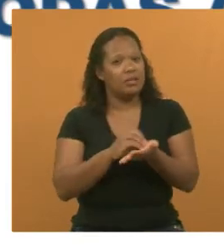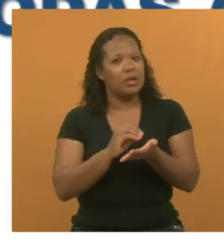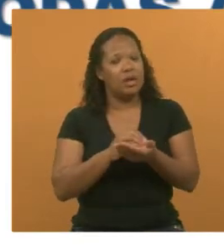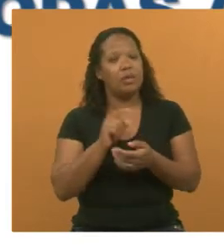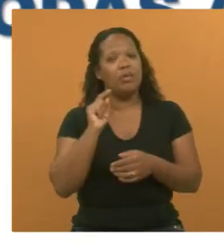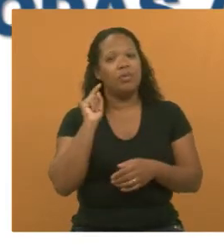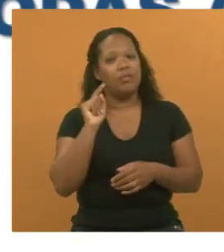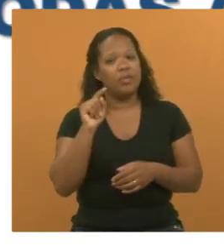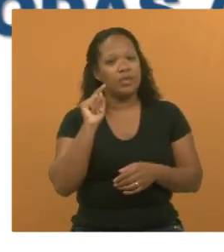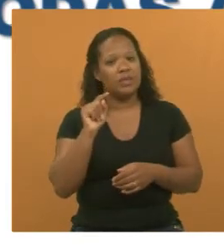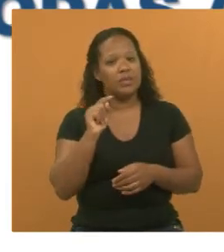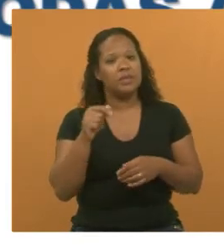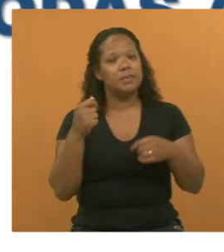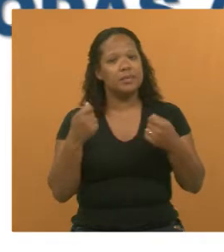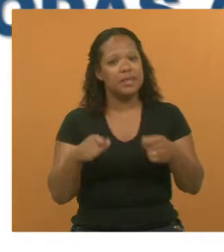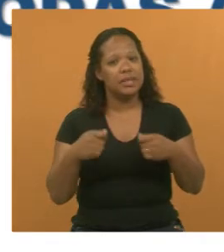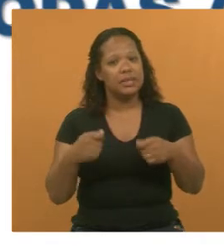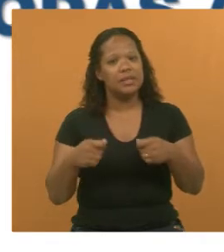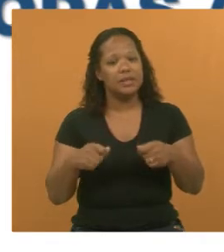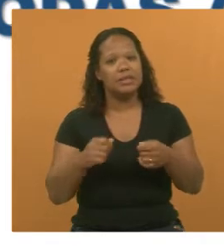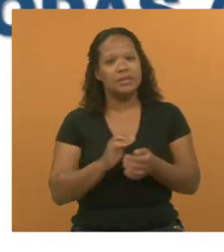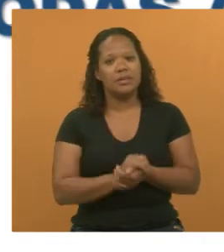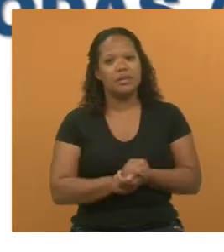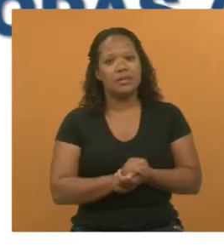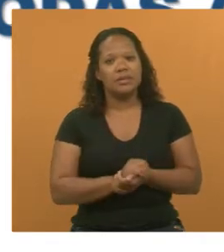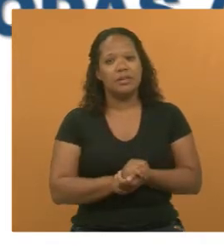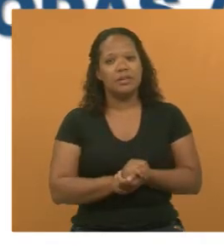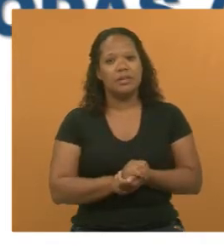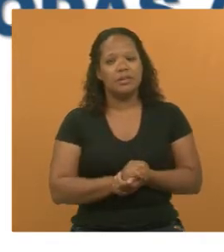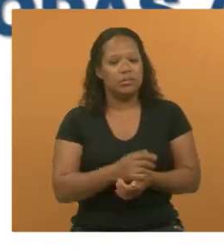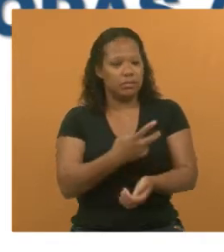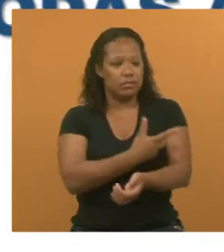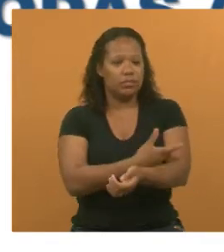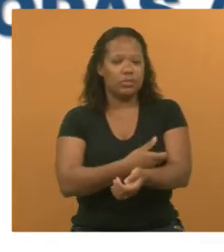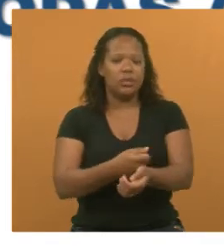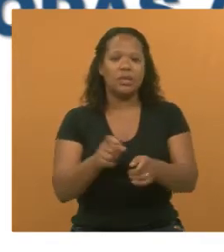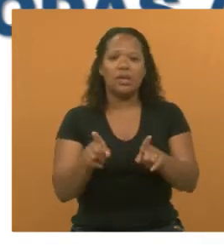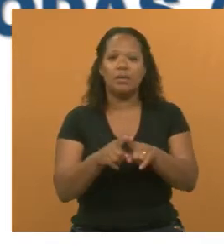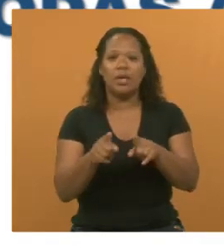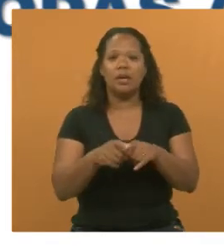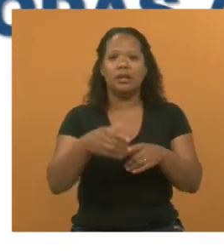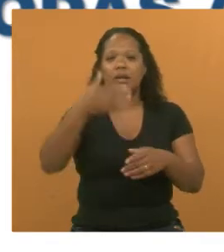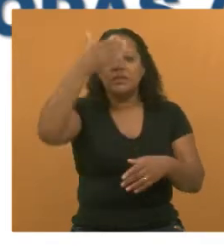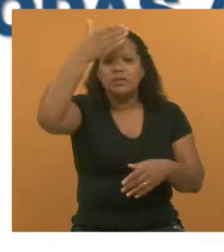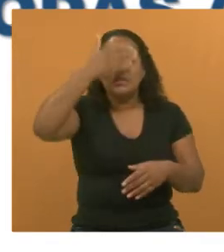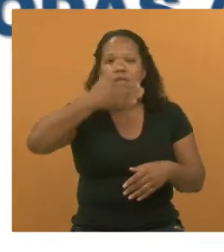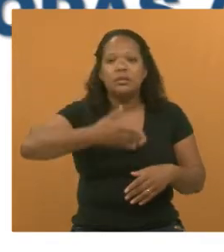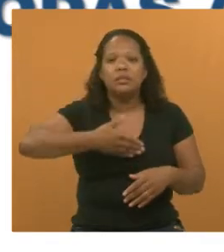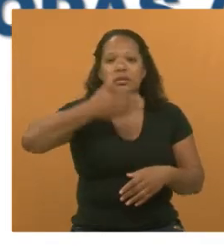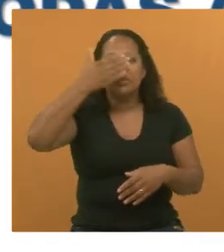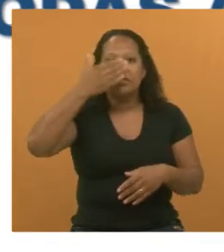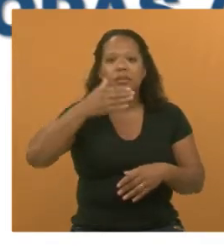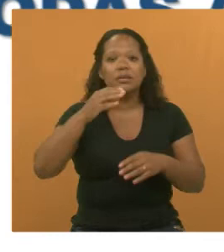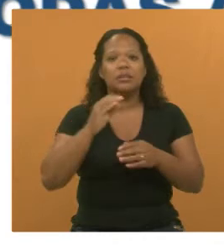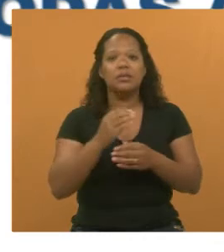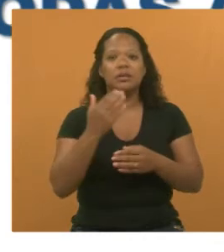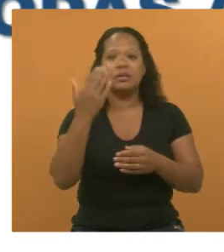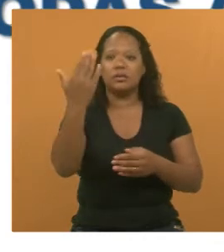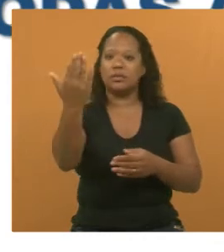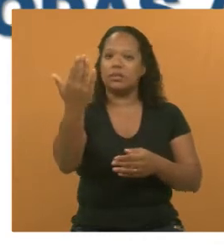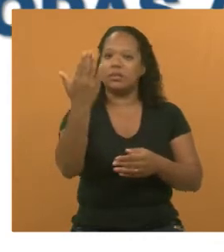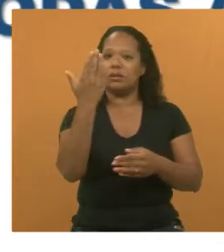você que precisa de uma avaliação da sua cuidade visual, você que precisa de um ouvido, de uma